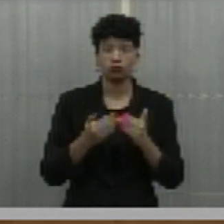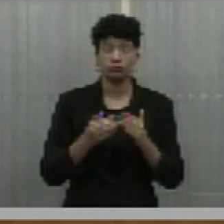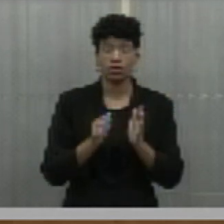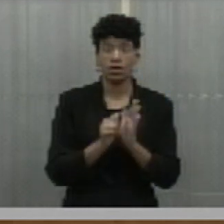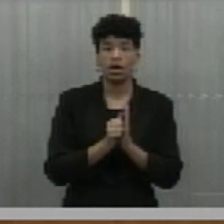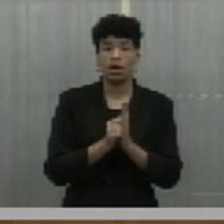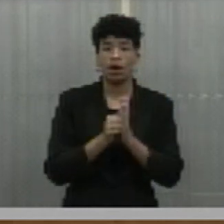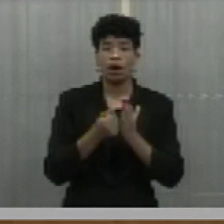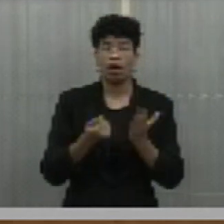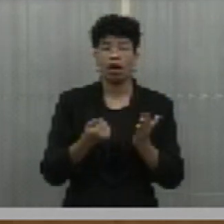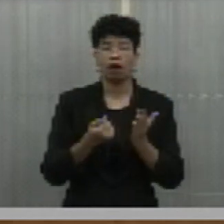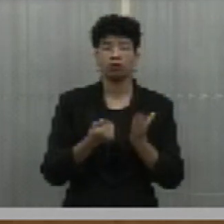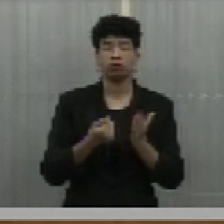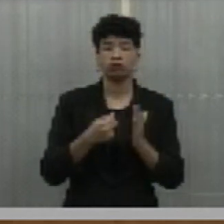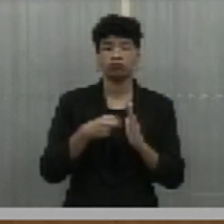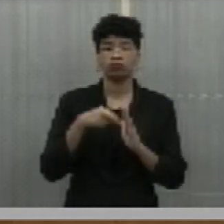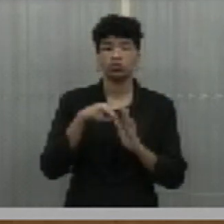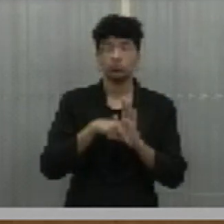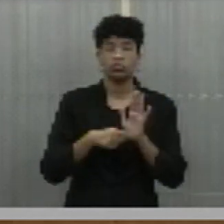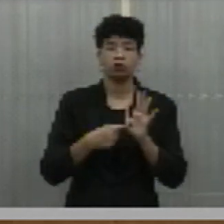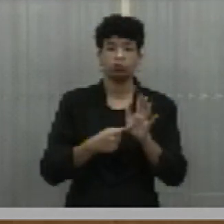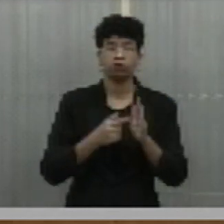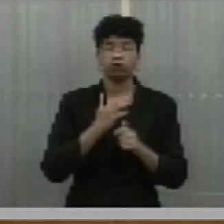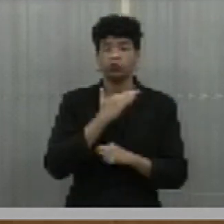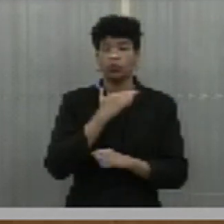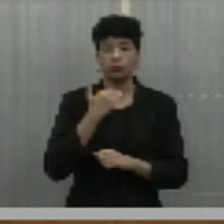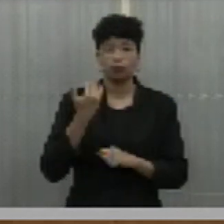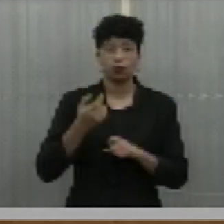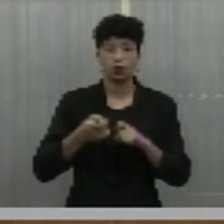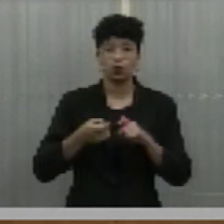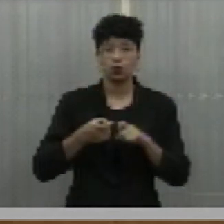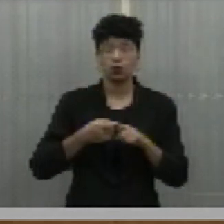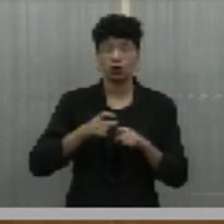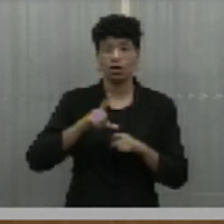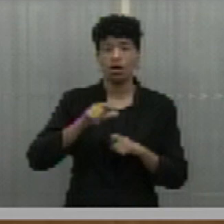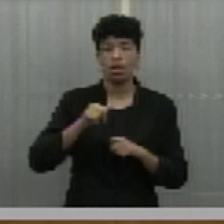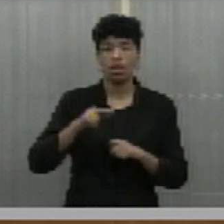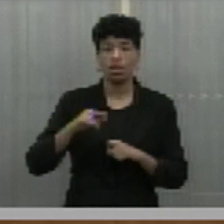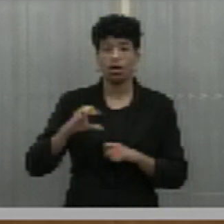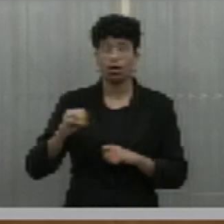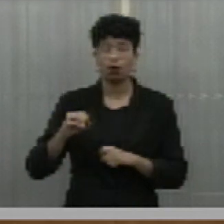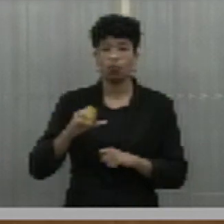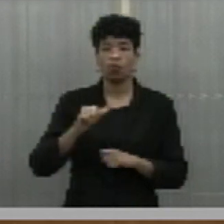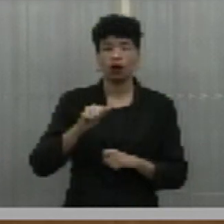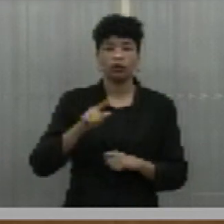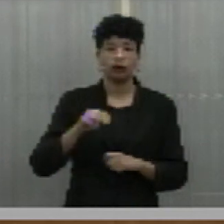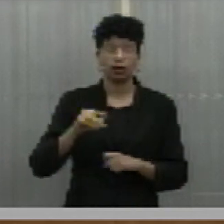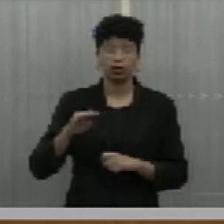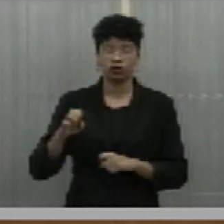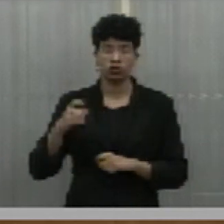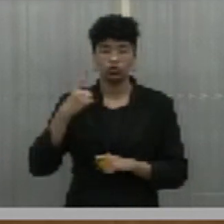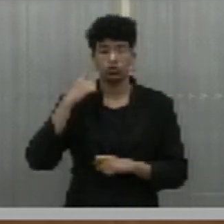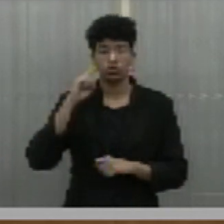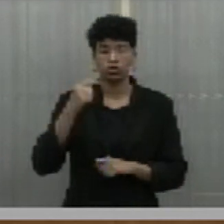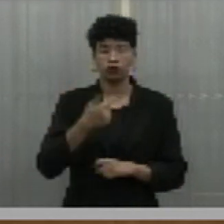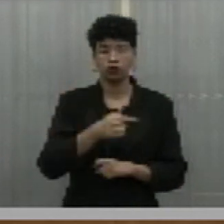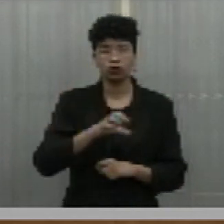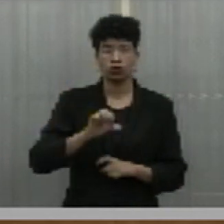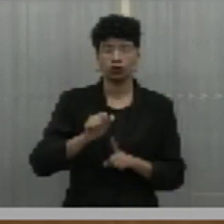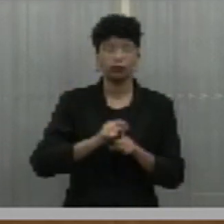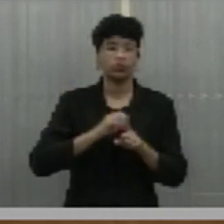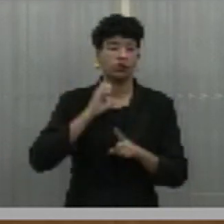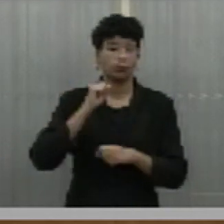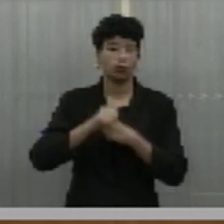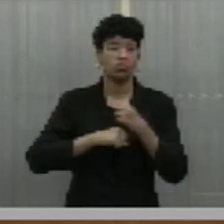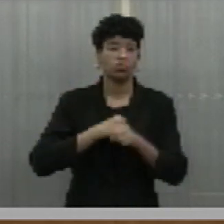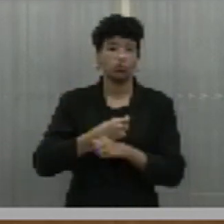ata, de nota de pesar, pelo falecimento, doutor Lauro Andrade Correia, ocorrido no dia 29 de abril do